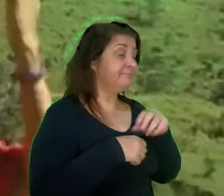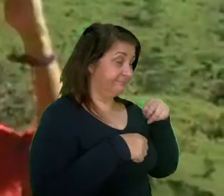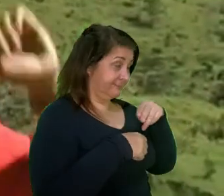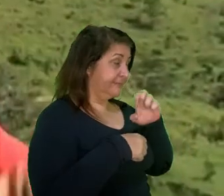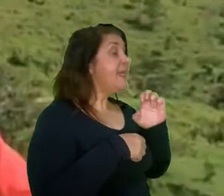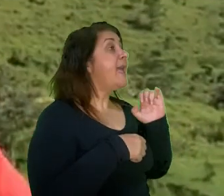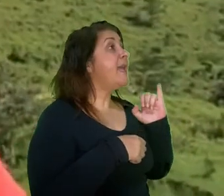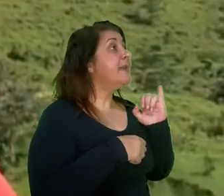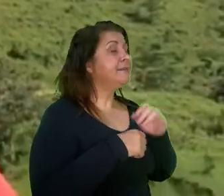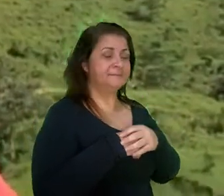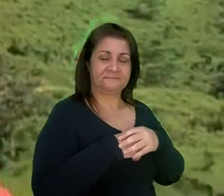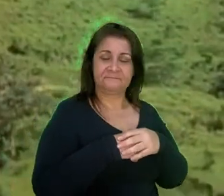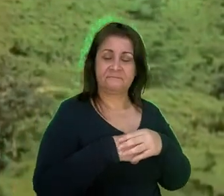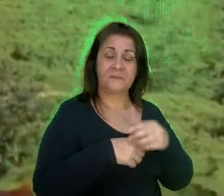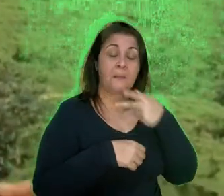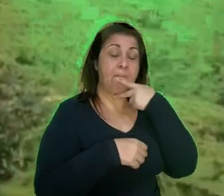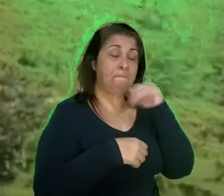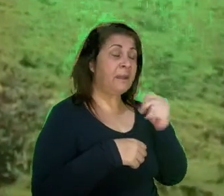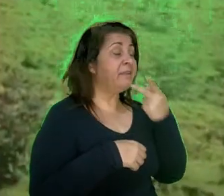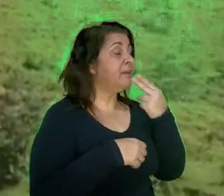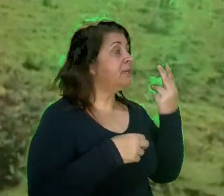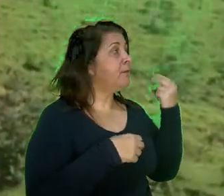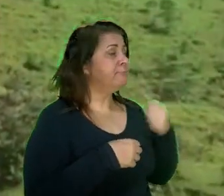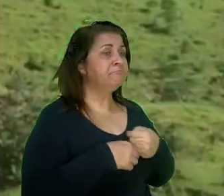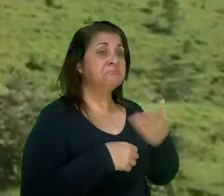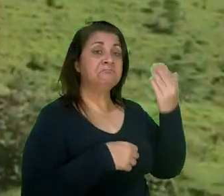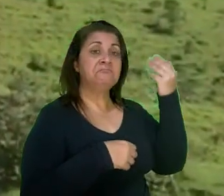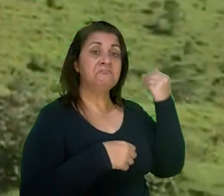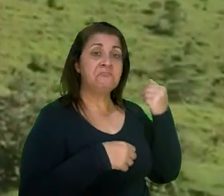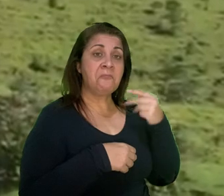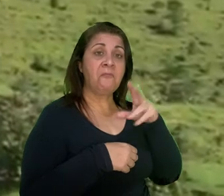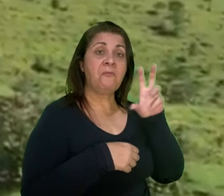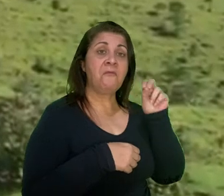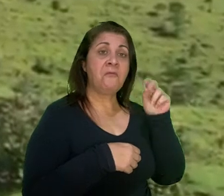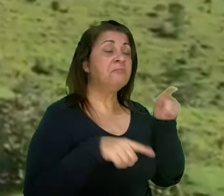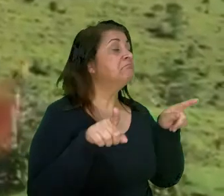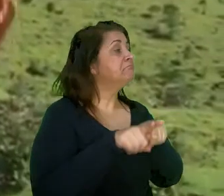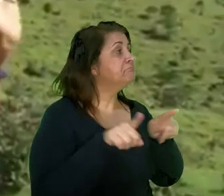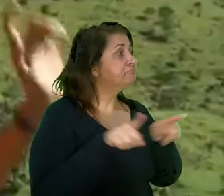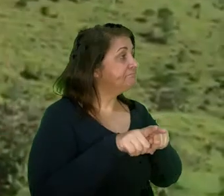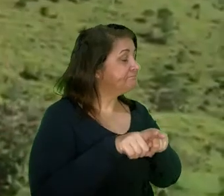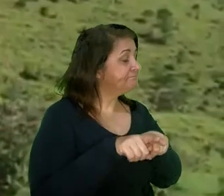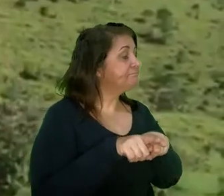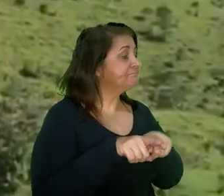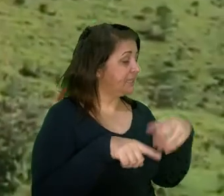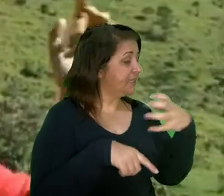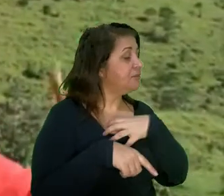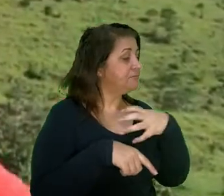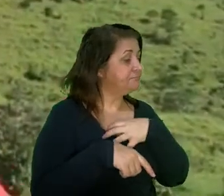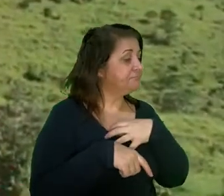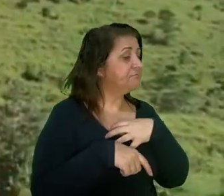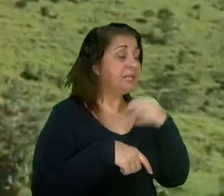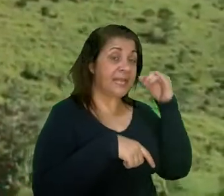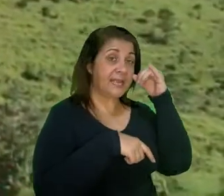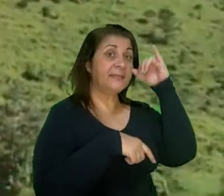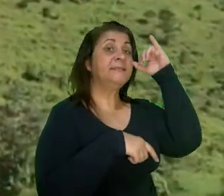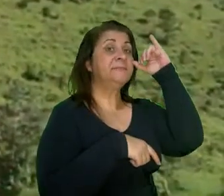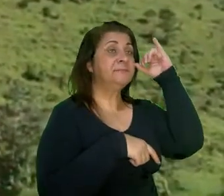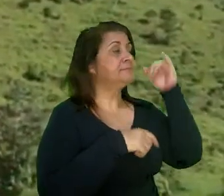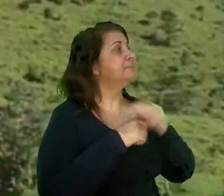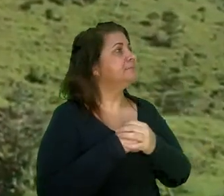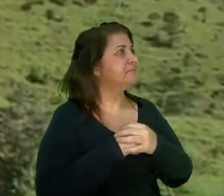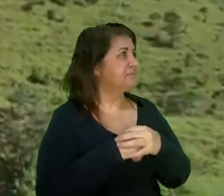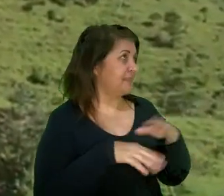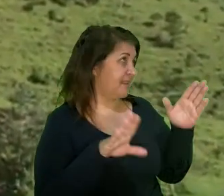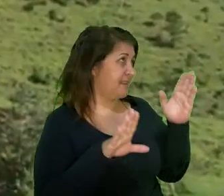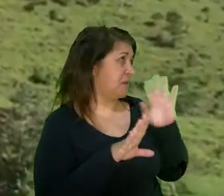Meu pai falava assim E antes dele, o pai dele também falava assim Carcule, o doutor deve ter ouvido falar